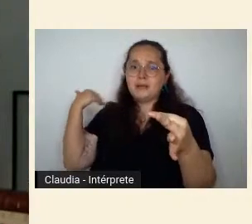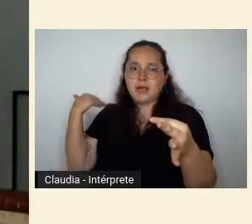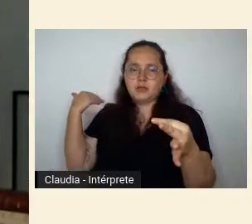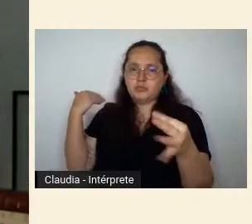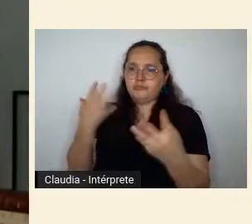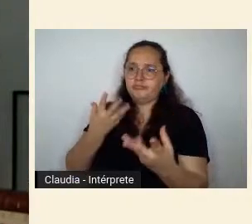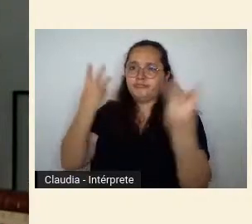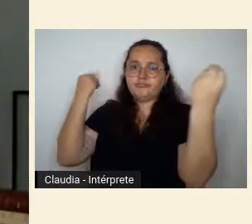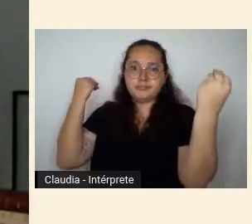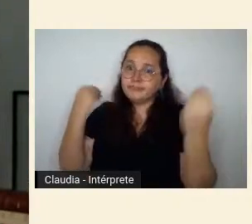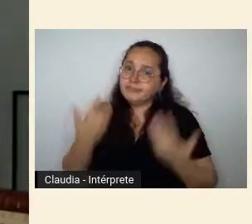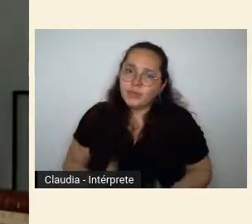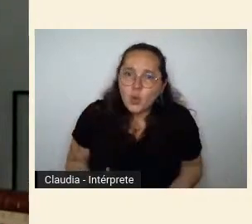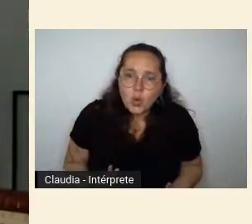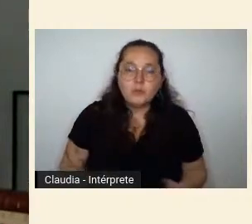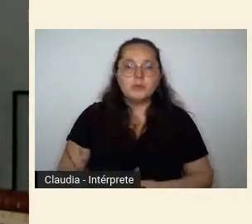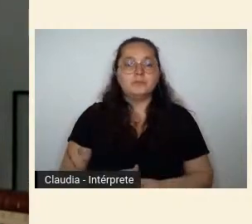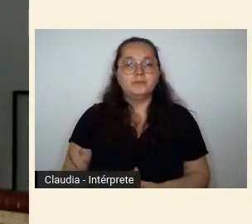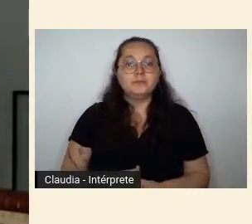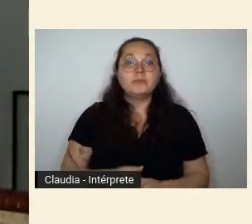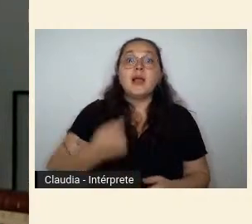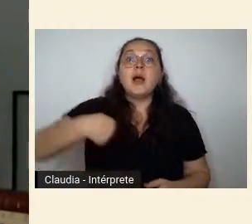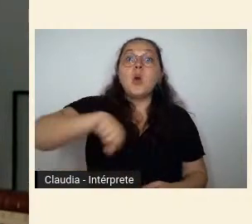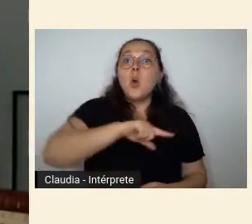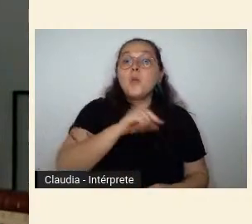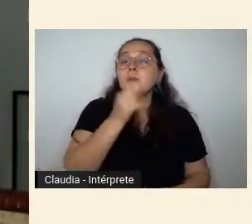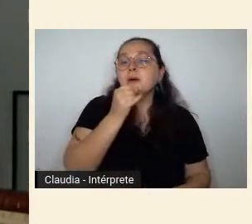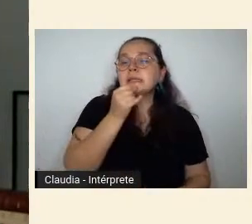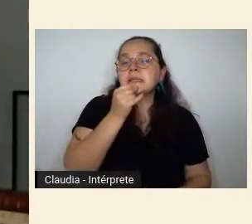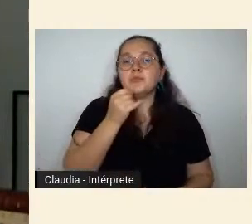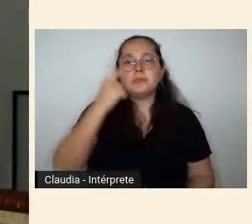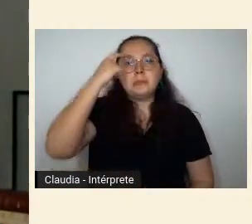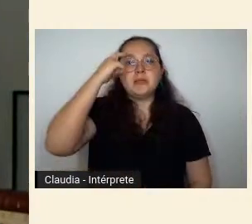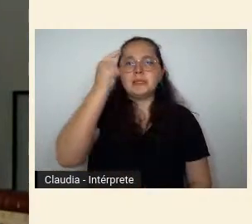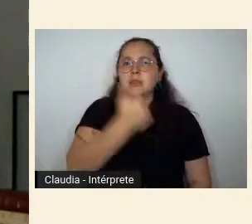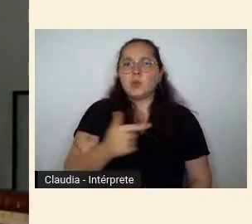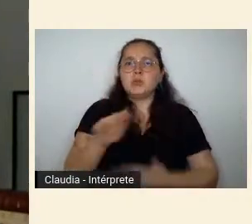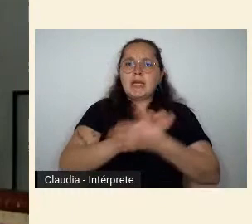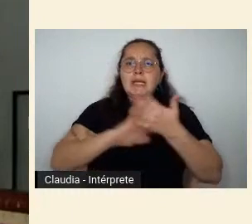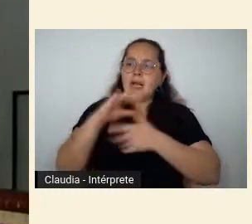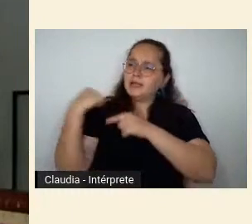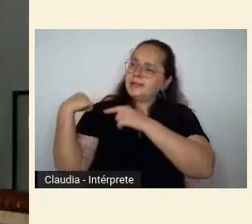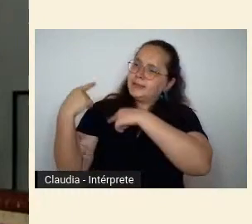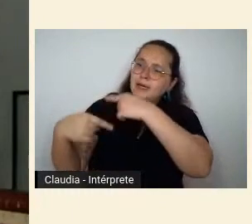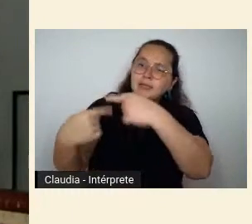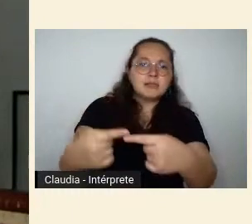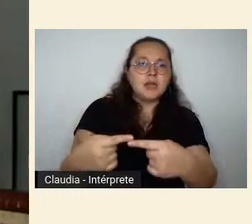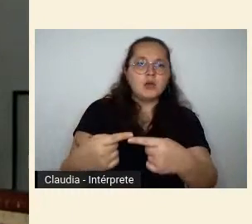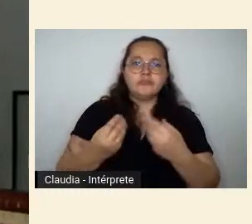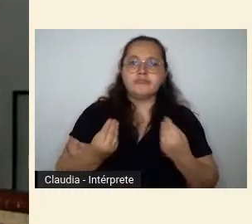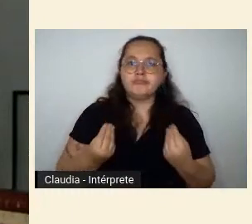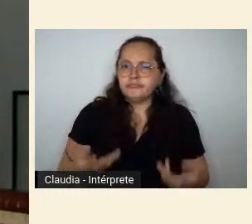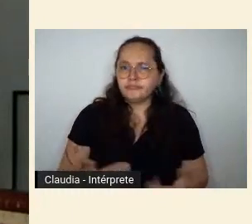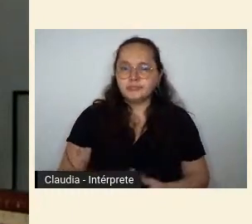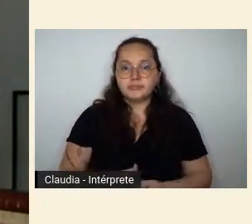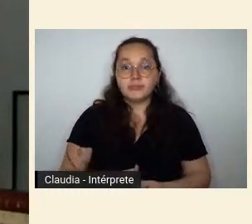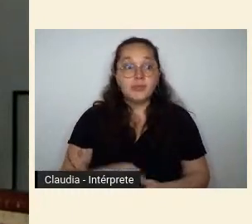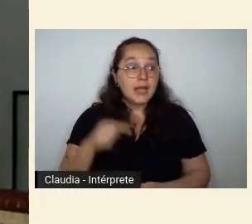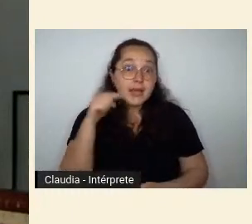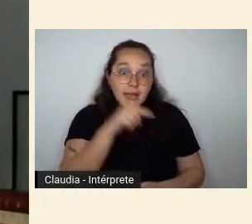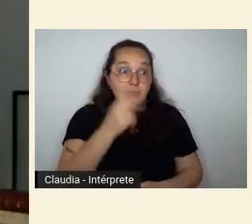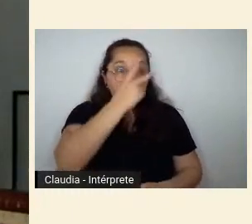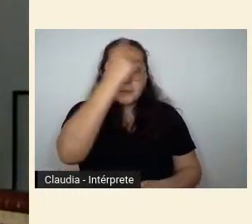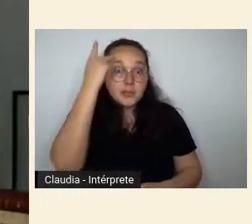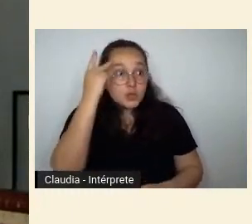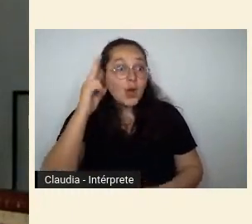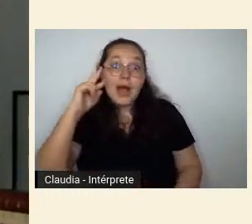aliás qualquer tradição sem diminuirmos a importância mesmo temporária e residual que seus contemporâneos viram naquele ato